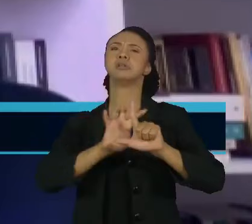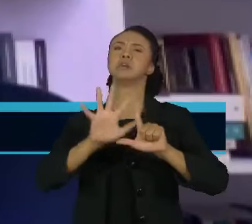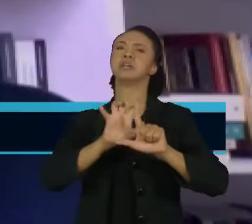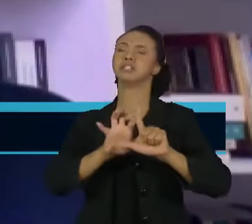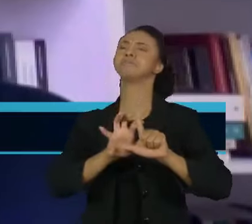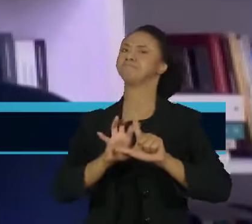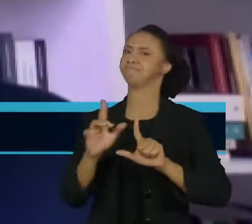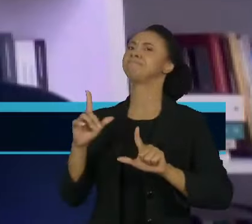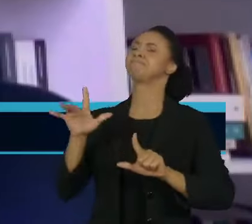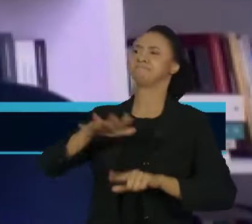controvérsia muito grande.